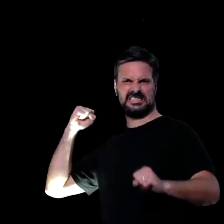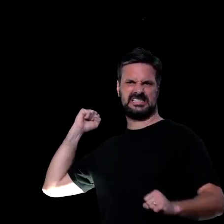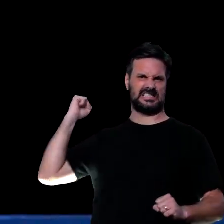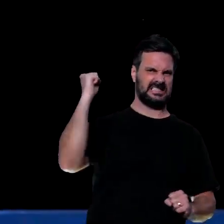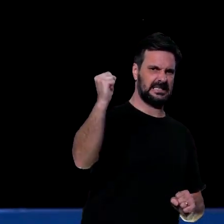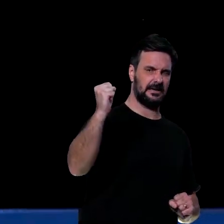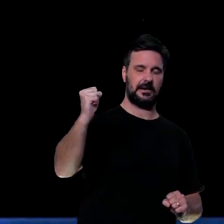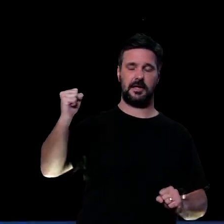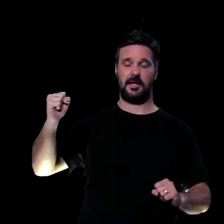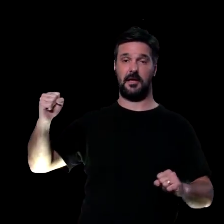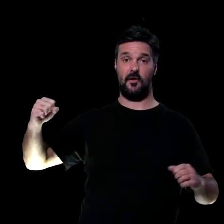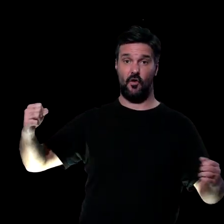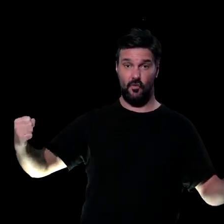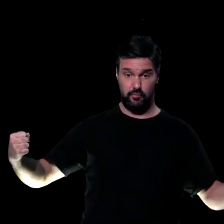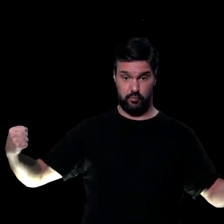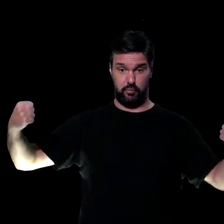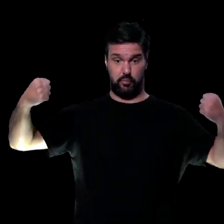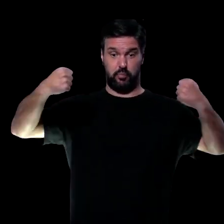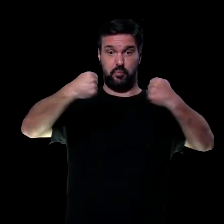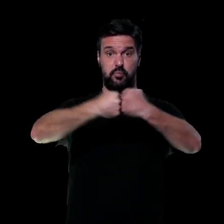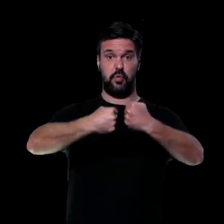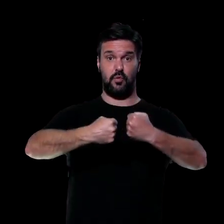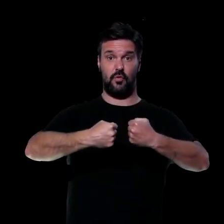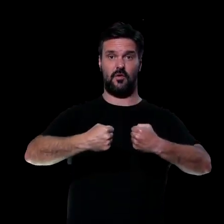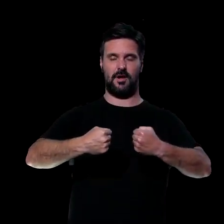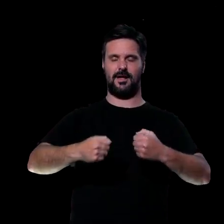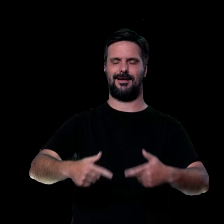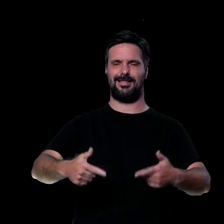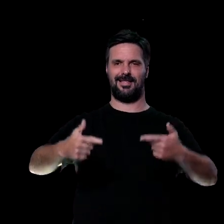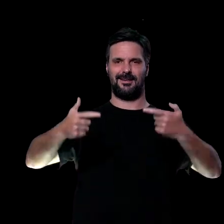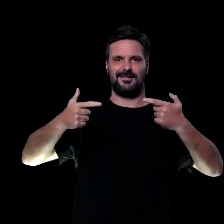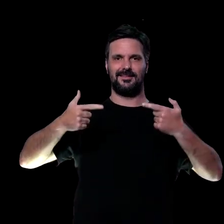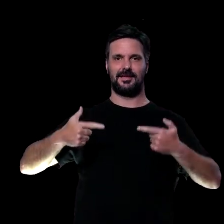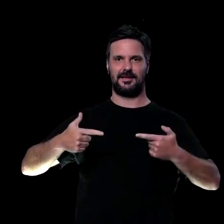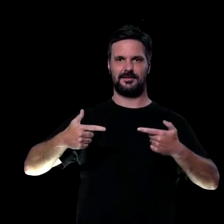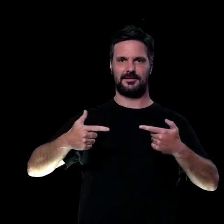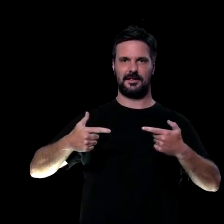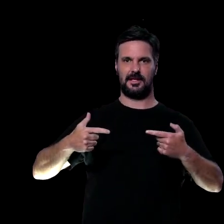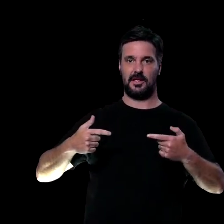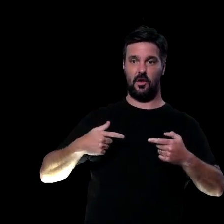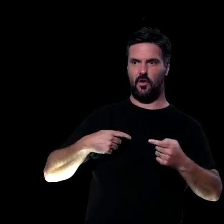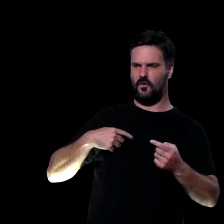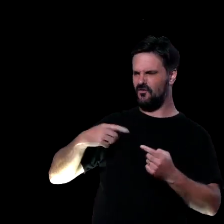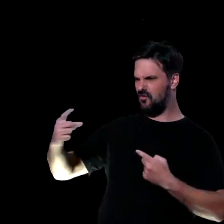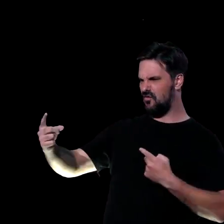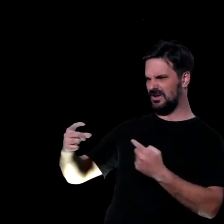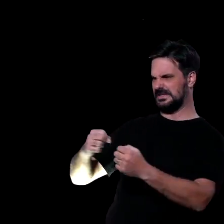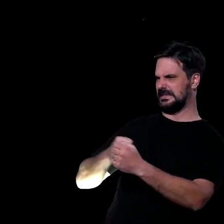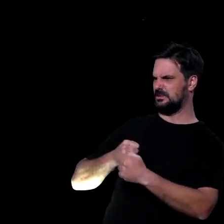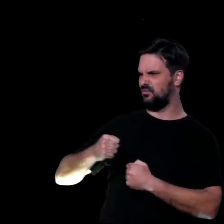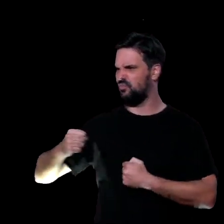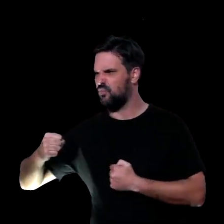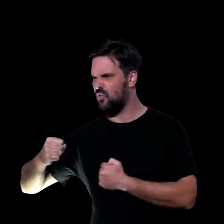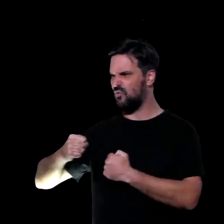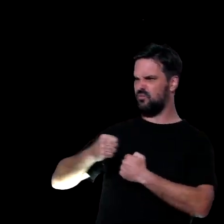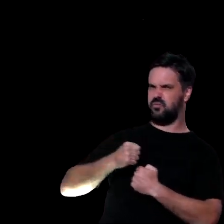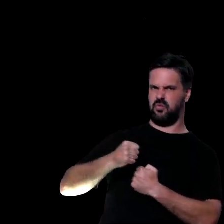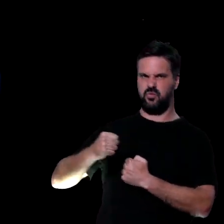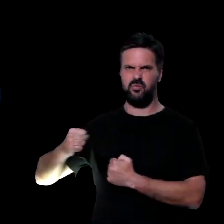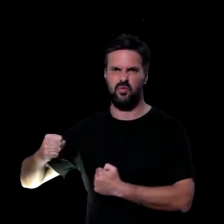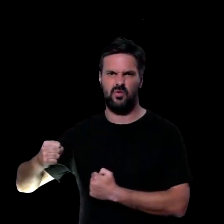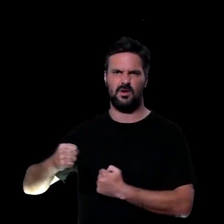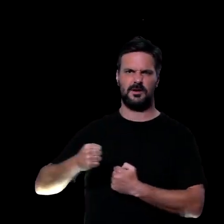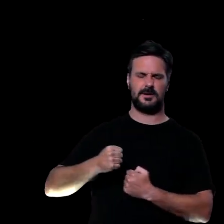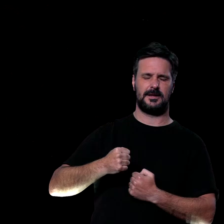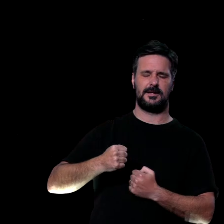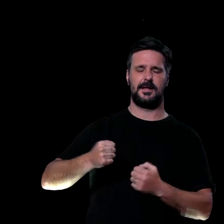vezes, eles se trombam na frente da batalha ali. E um fica, né, aquele empurra, empurra, assim. E eu vejo,